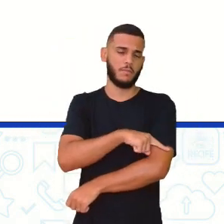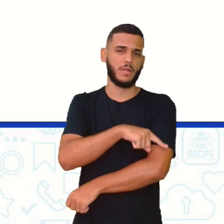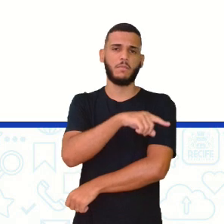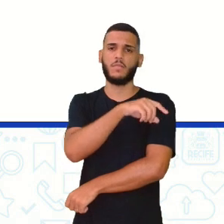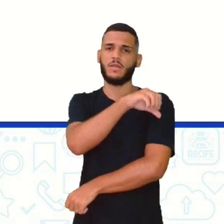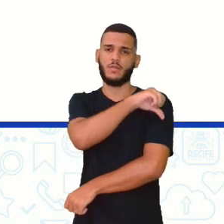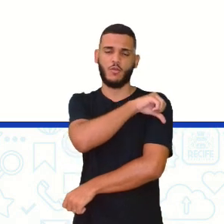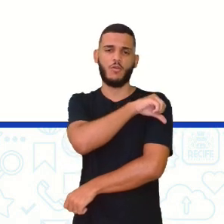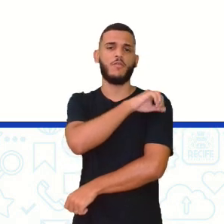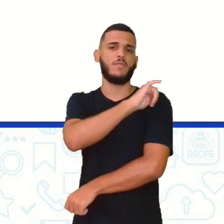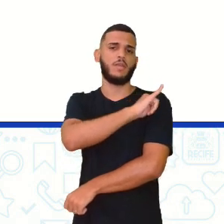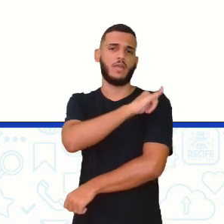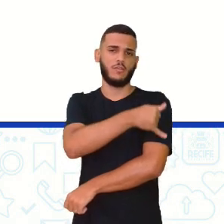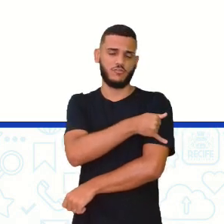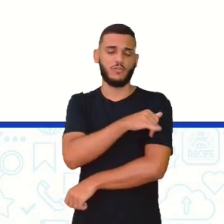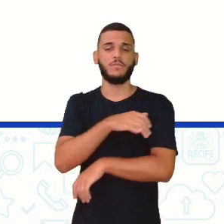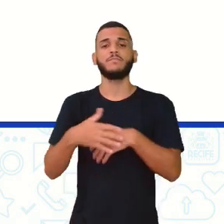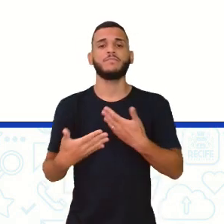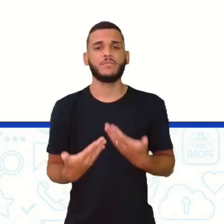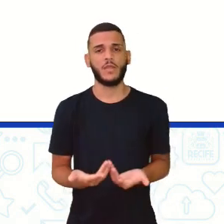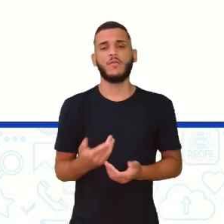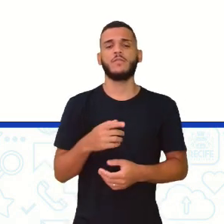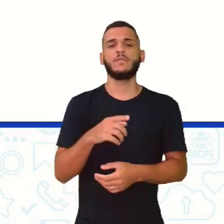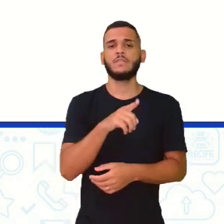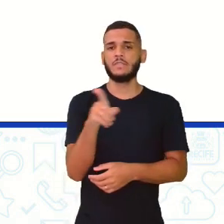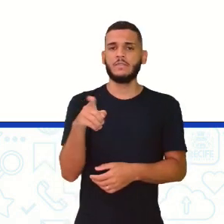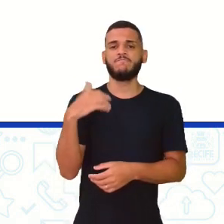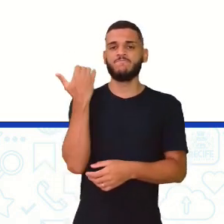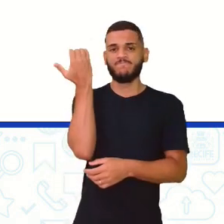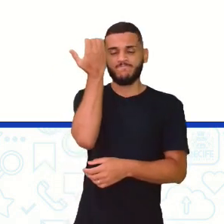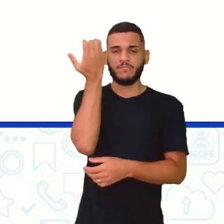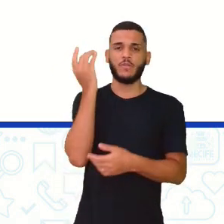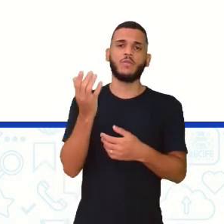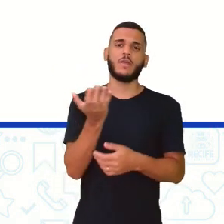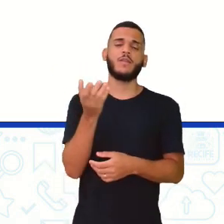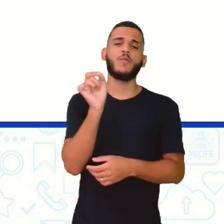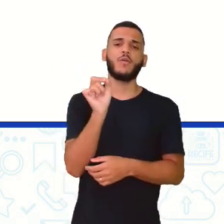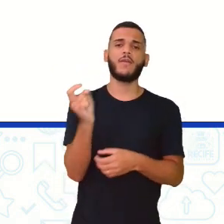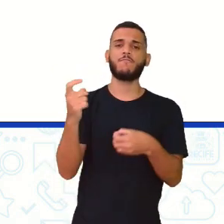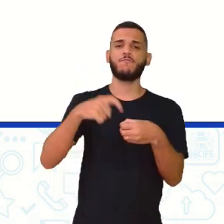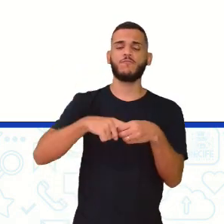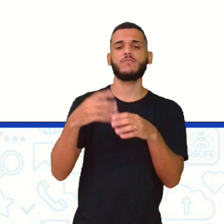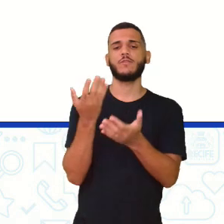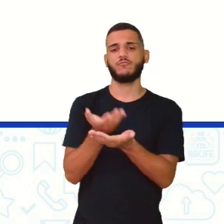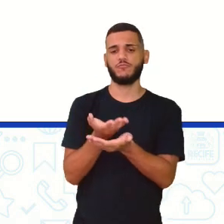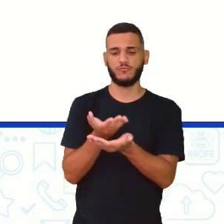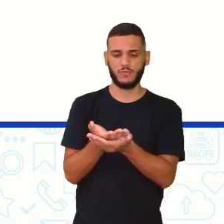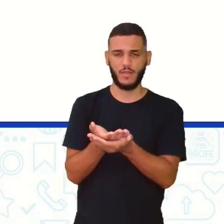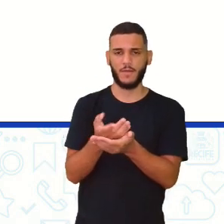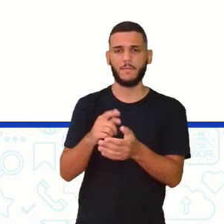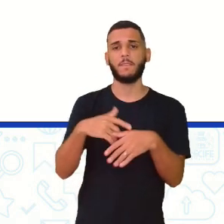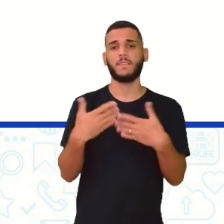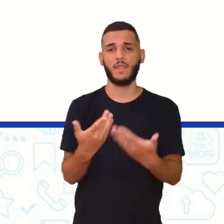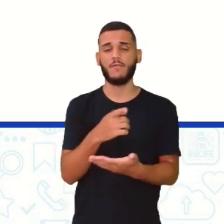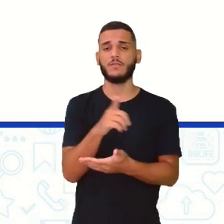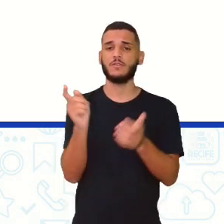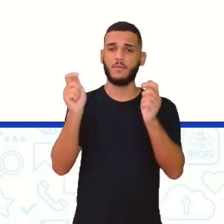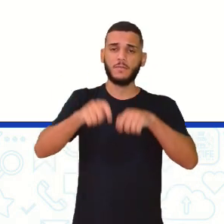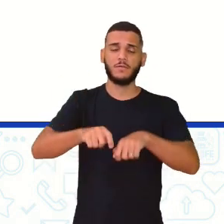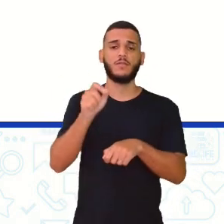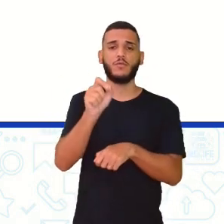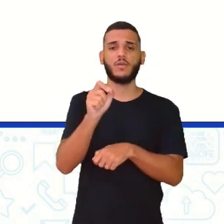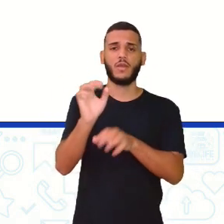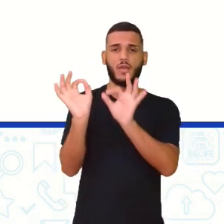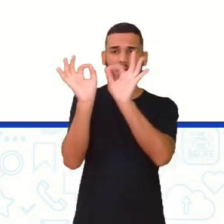educação para jovens e adultos. Então, se você é adulto aí, de repente, está querendo voltar a estudar, né? Vocês podem aí começar